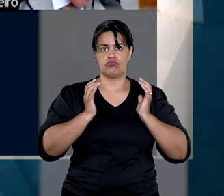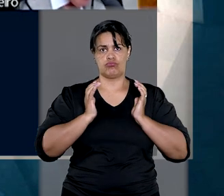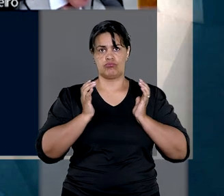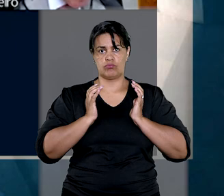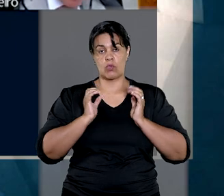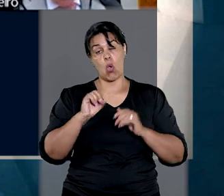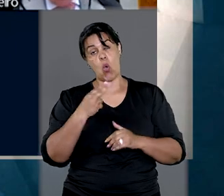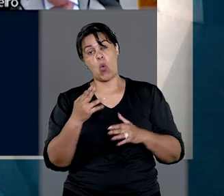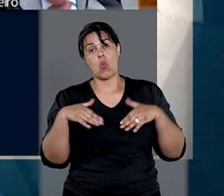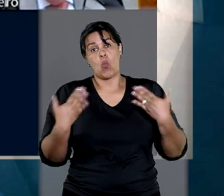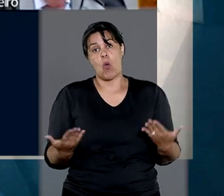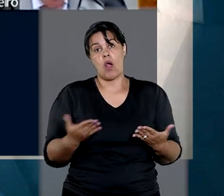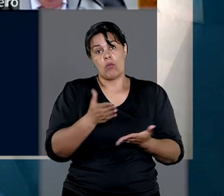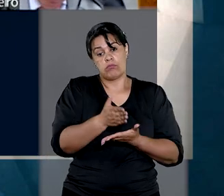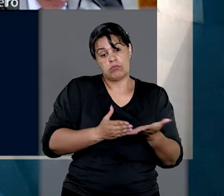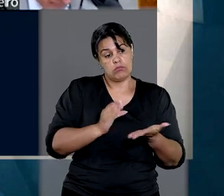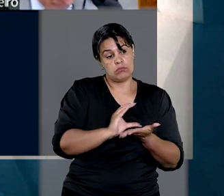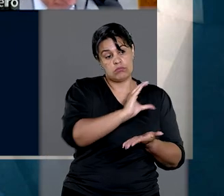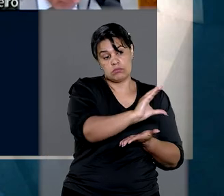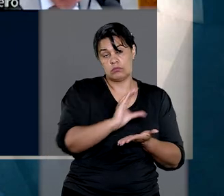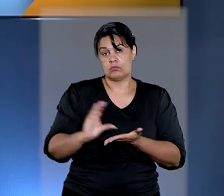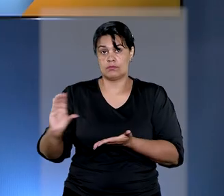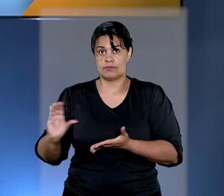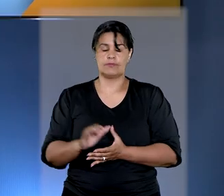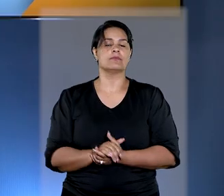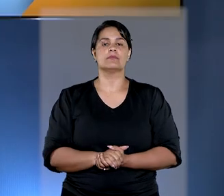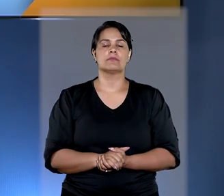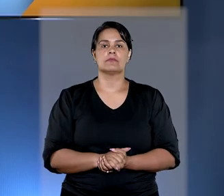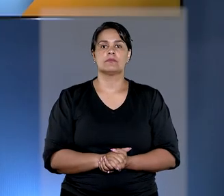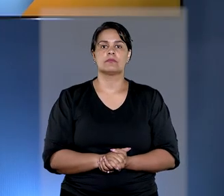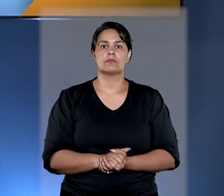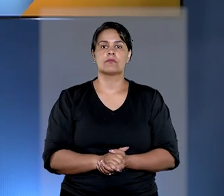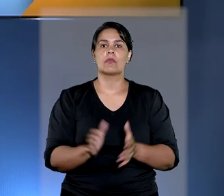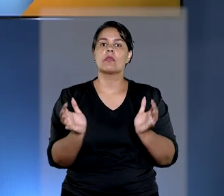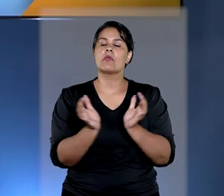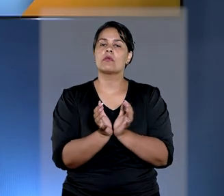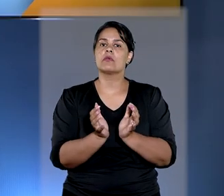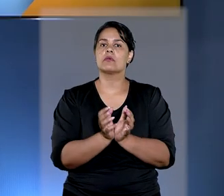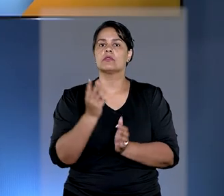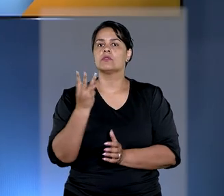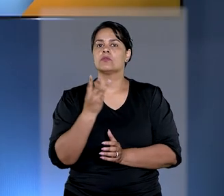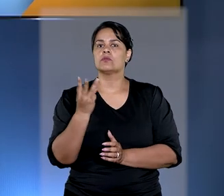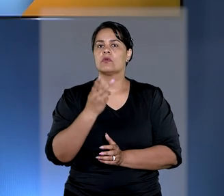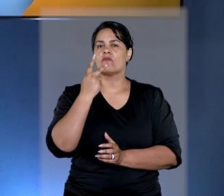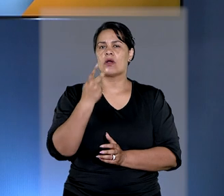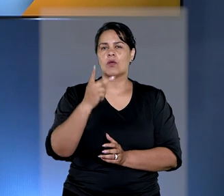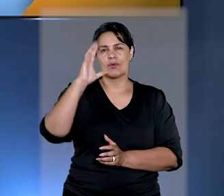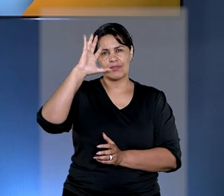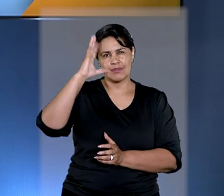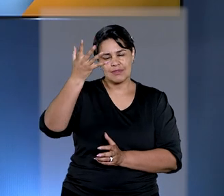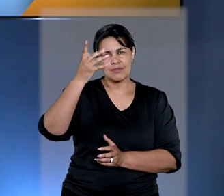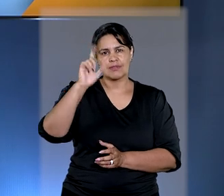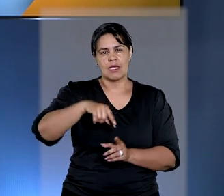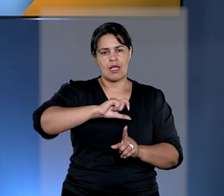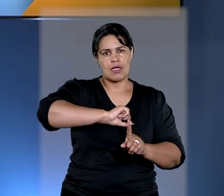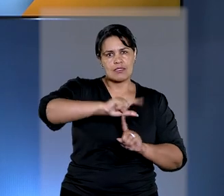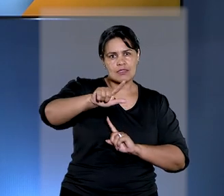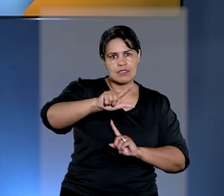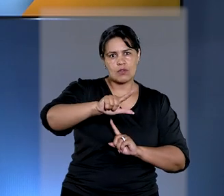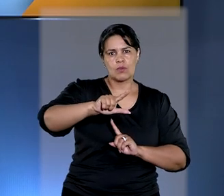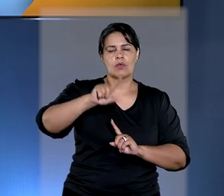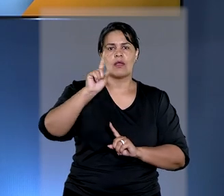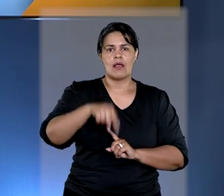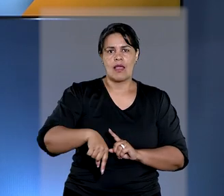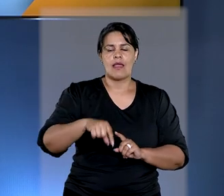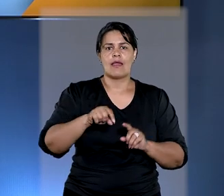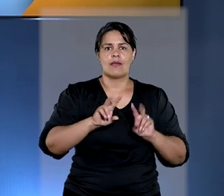quais bens fazem parte da meação da esposa. A terceira turma definiu que a ação de despejo é a via adequada para